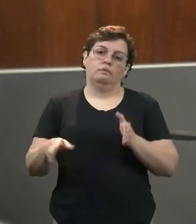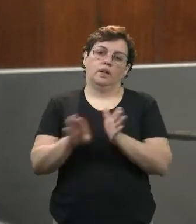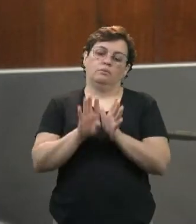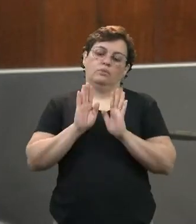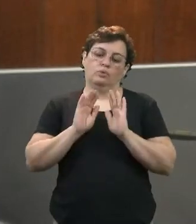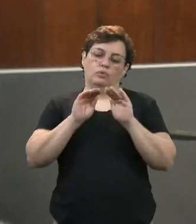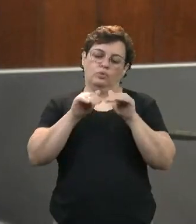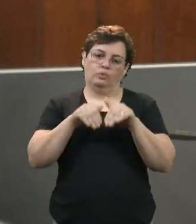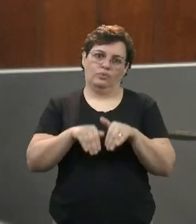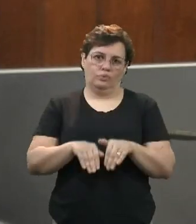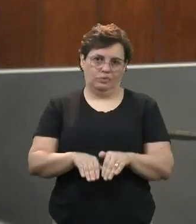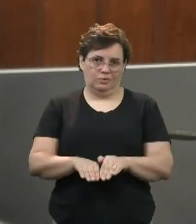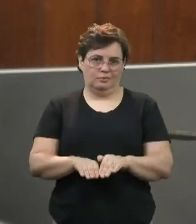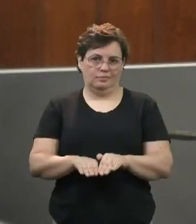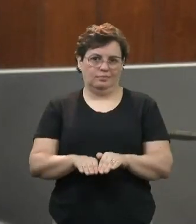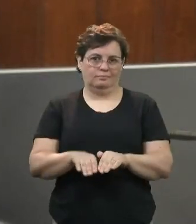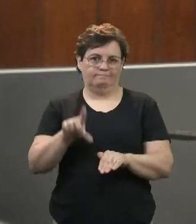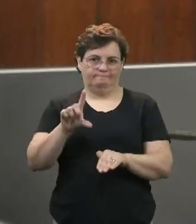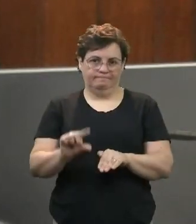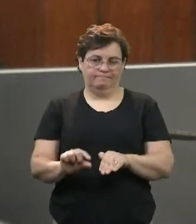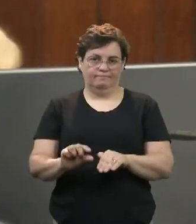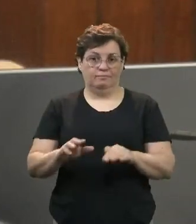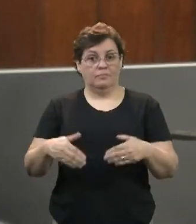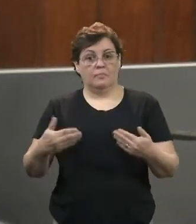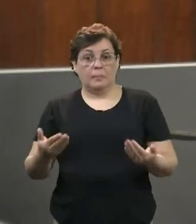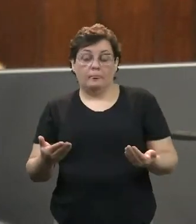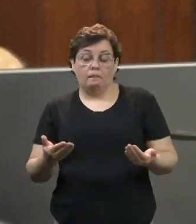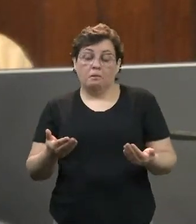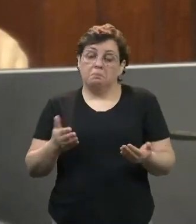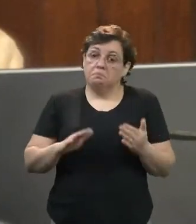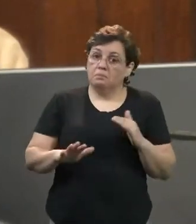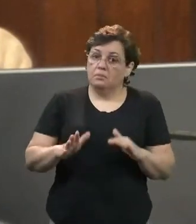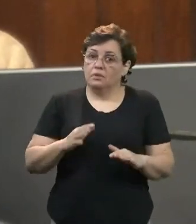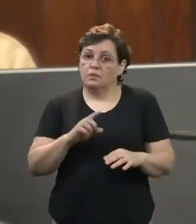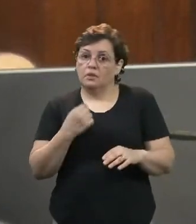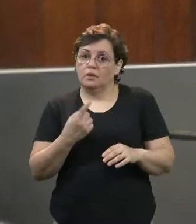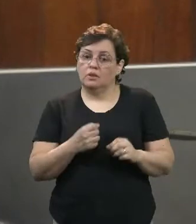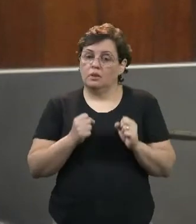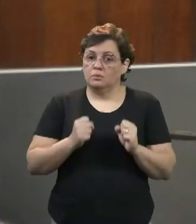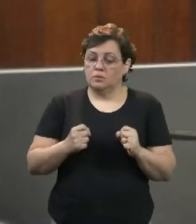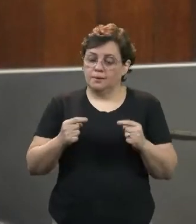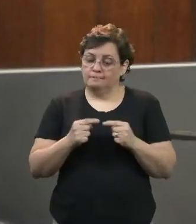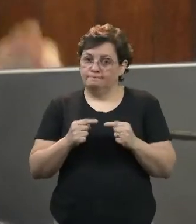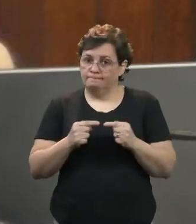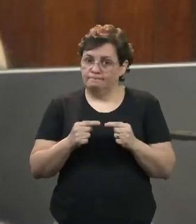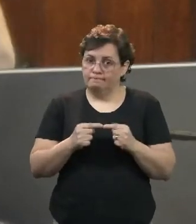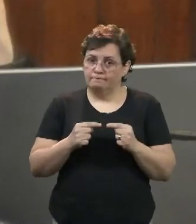decrescendo essas taxas de juros e que, de repente, nós pudéssemos chegar num entendimento,